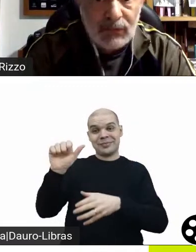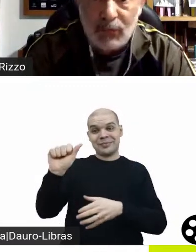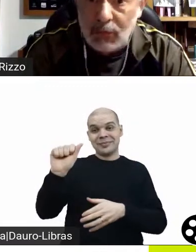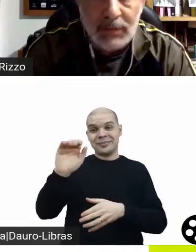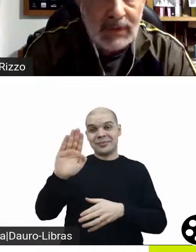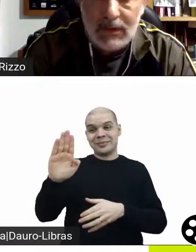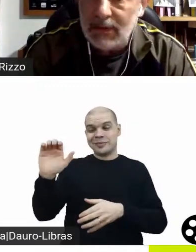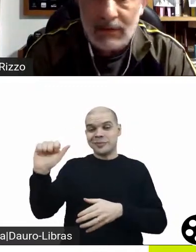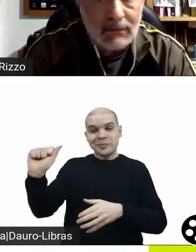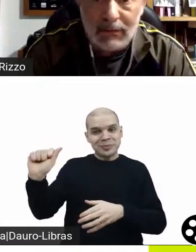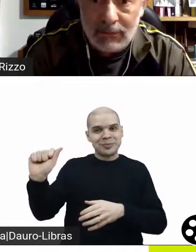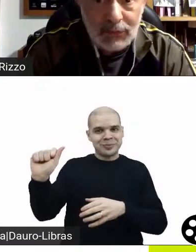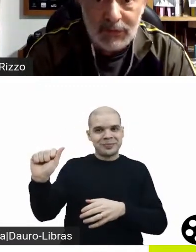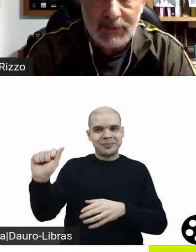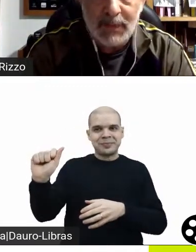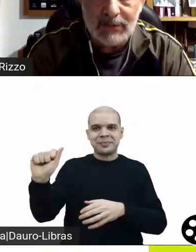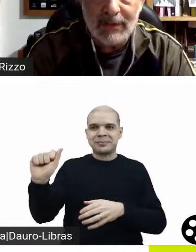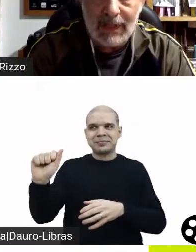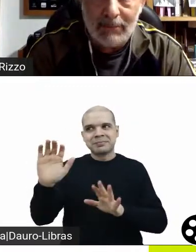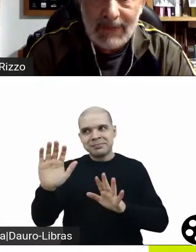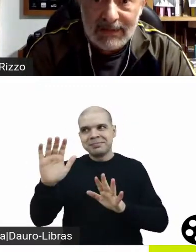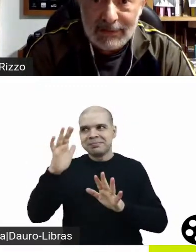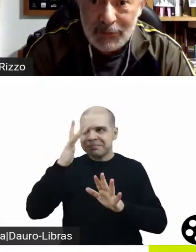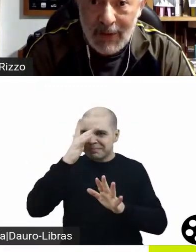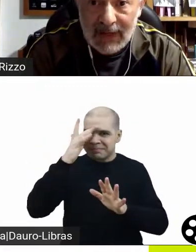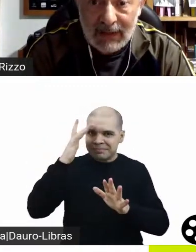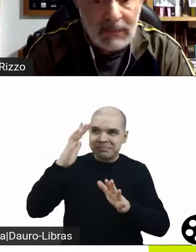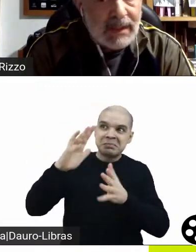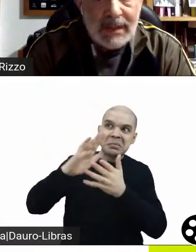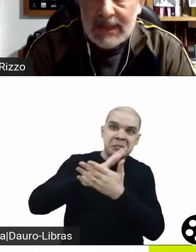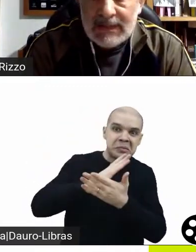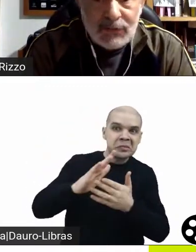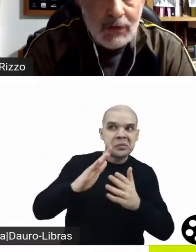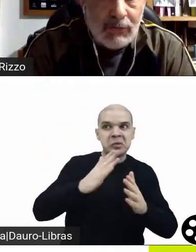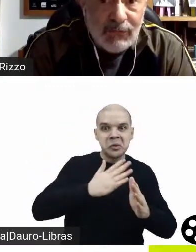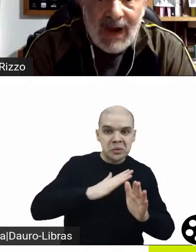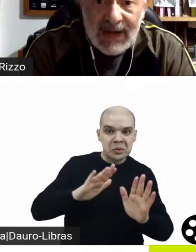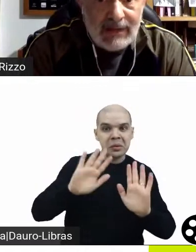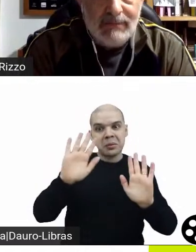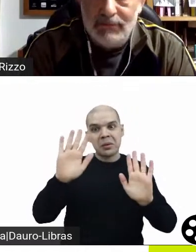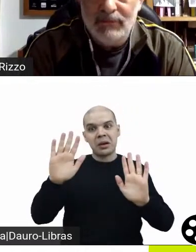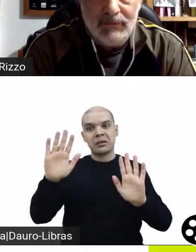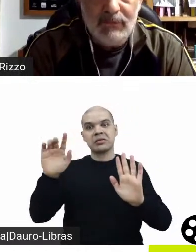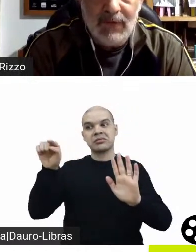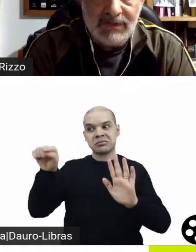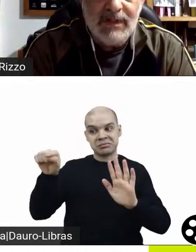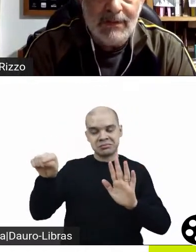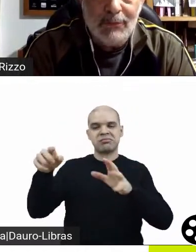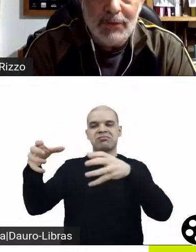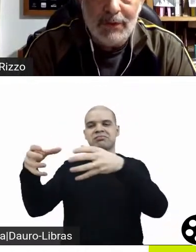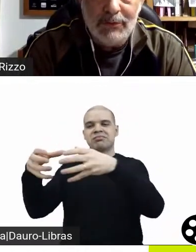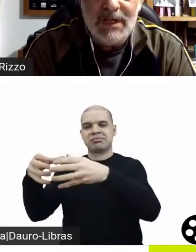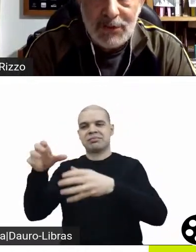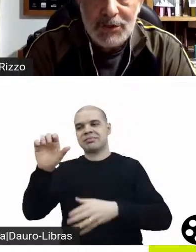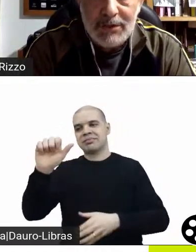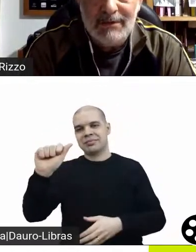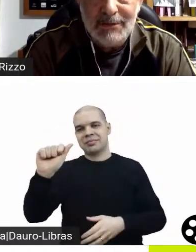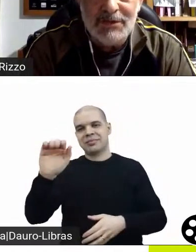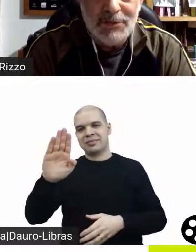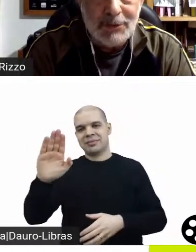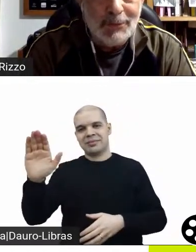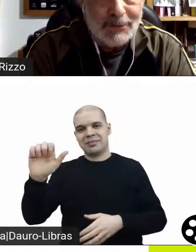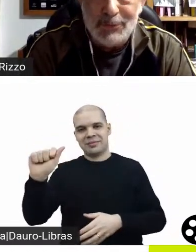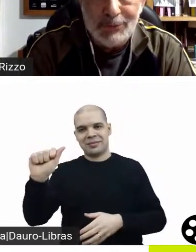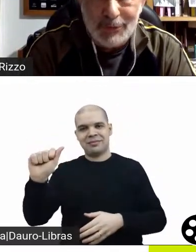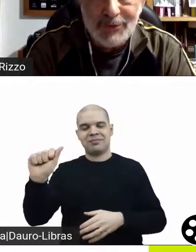quiser sobre todos os aspectos daquela banda sueca. Isso não vai fazer com que eu deixe